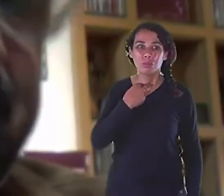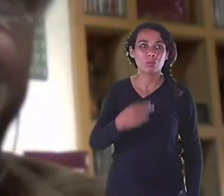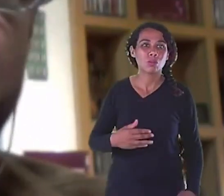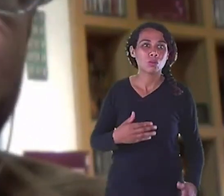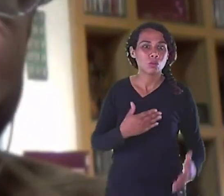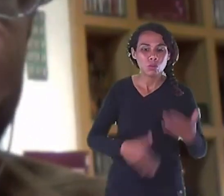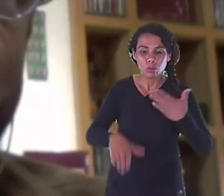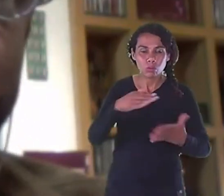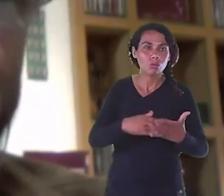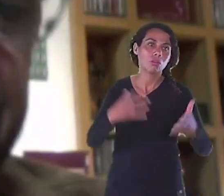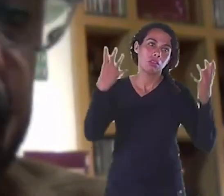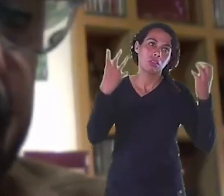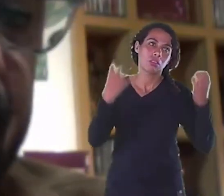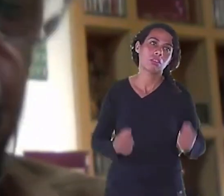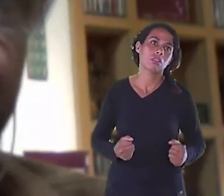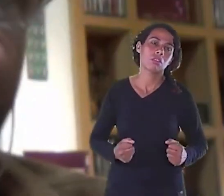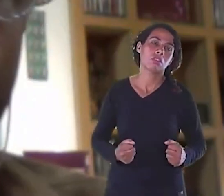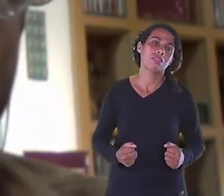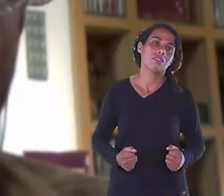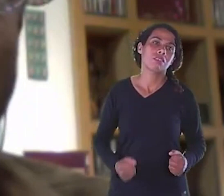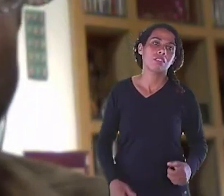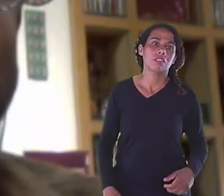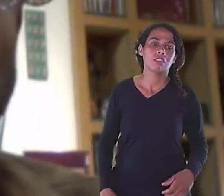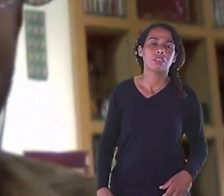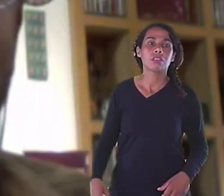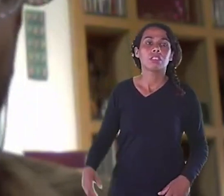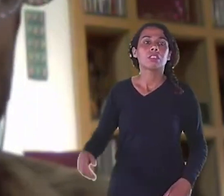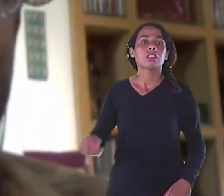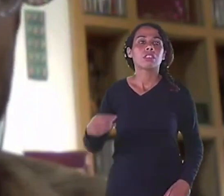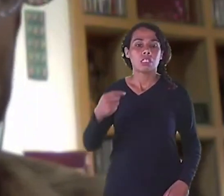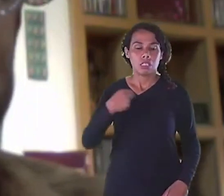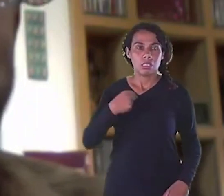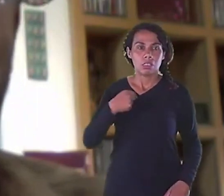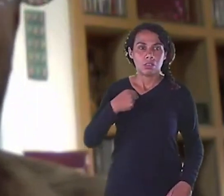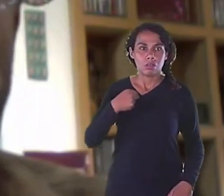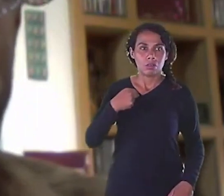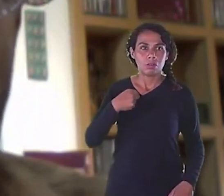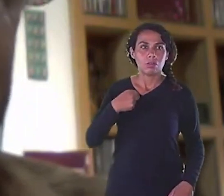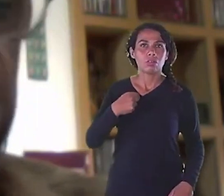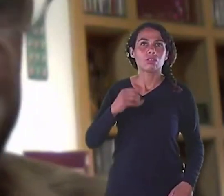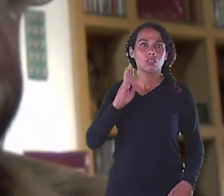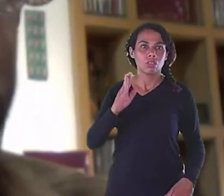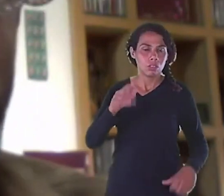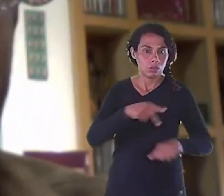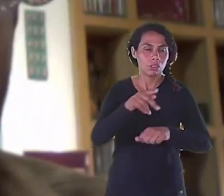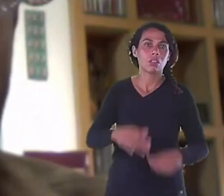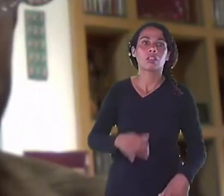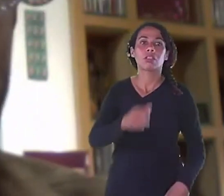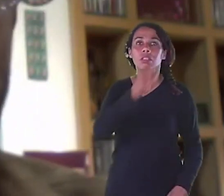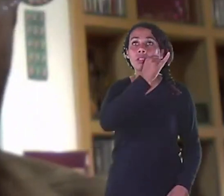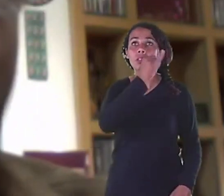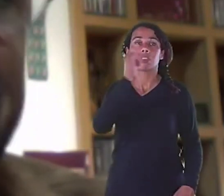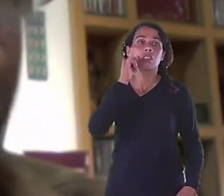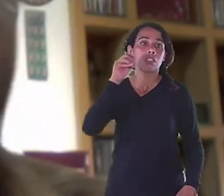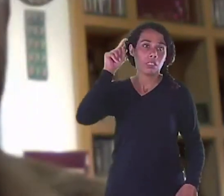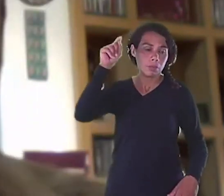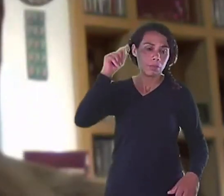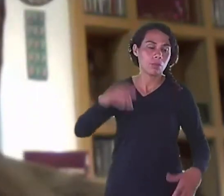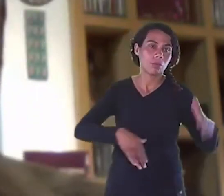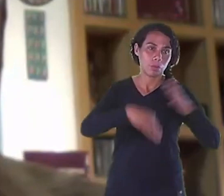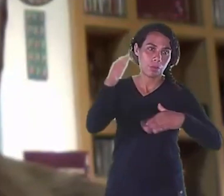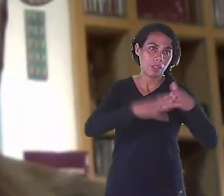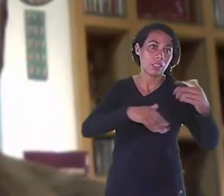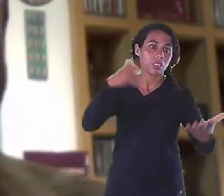O CNPq Da Itália E eu vou julgar 30 projetos Inscritos De design Da comunidade